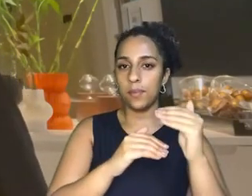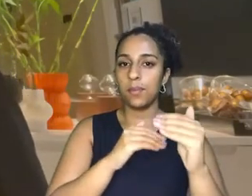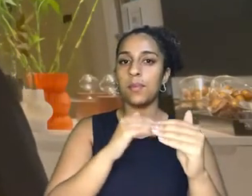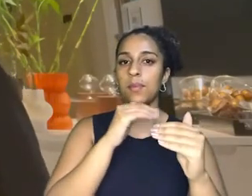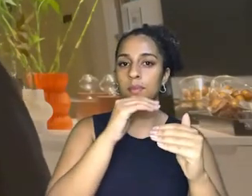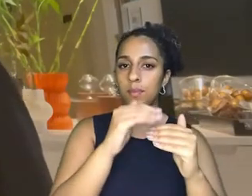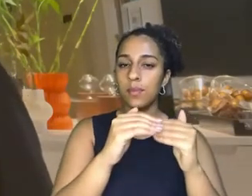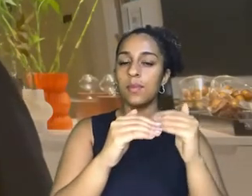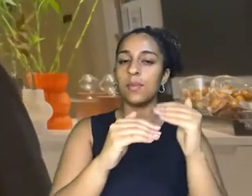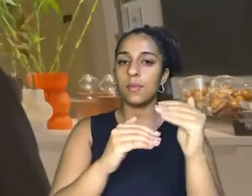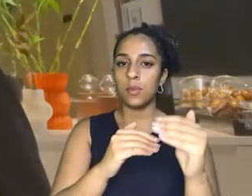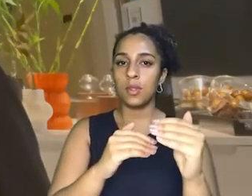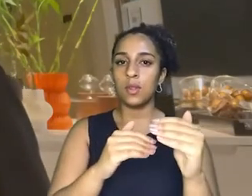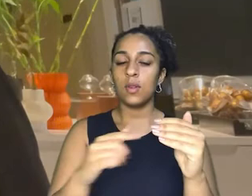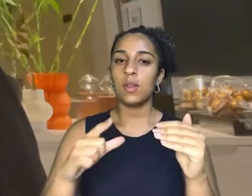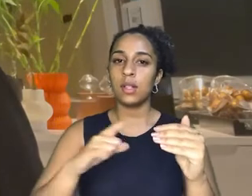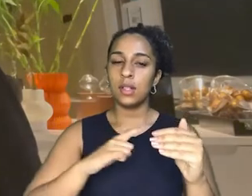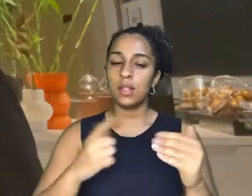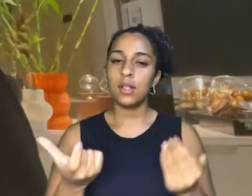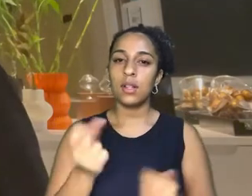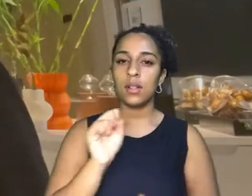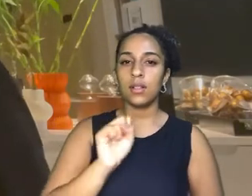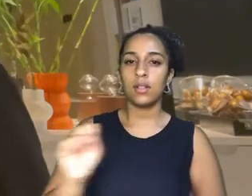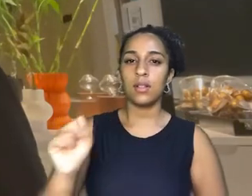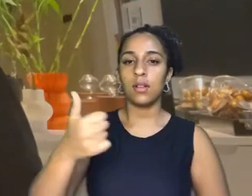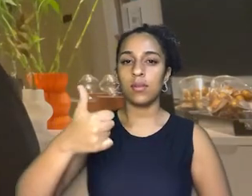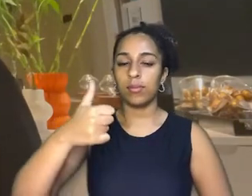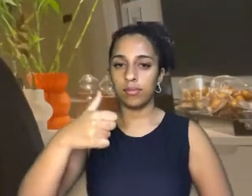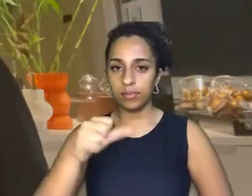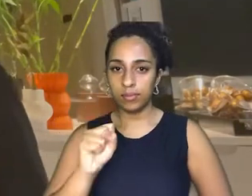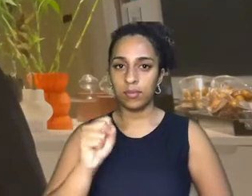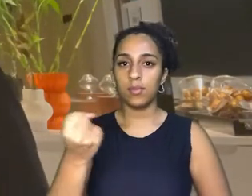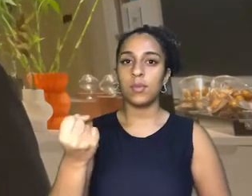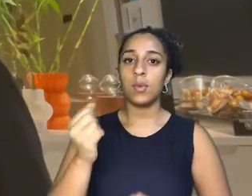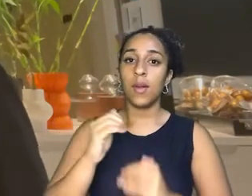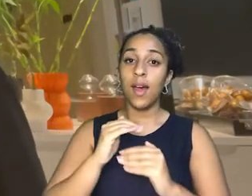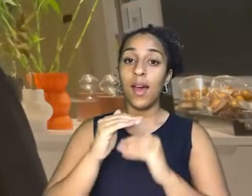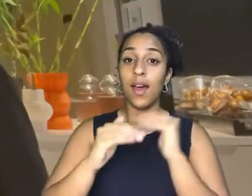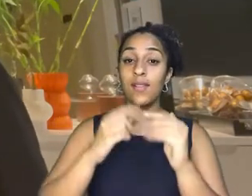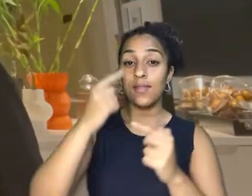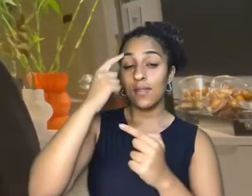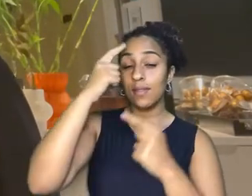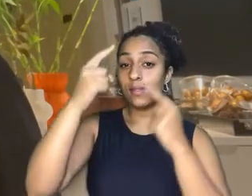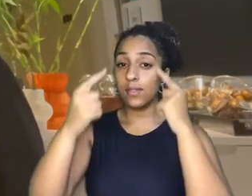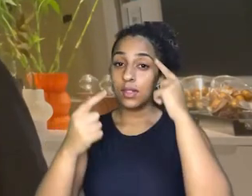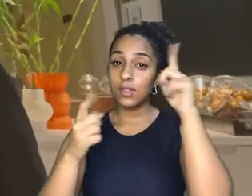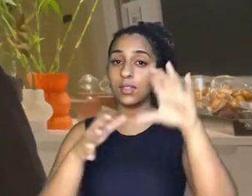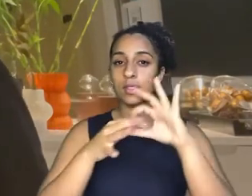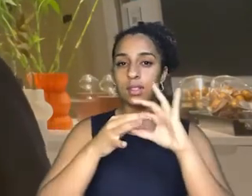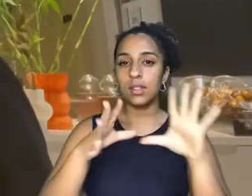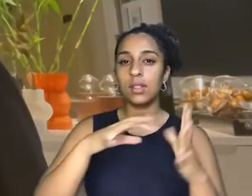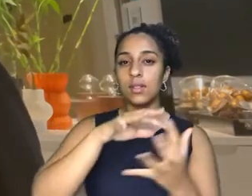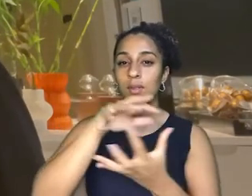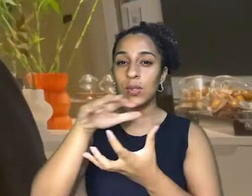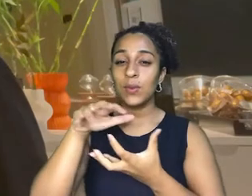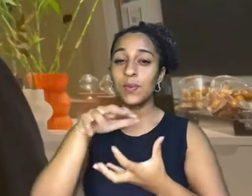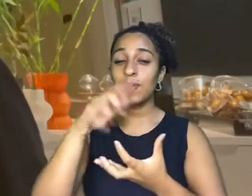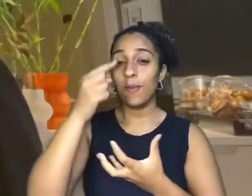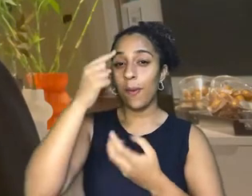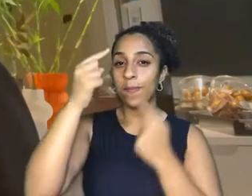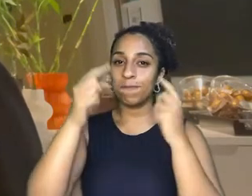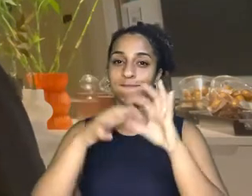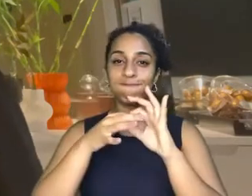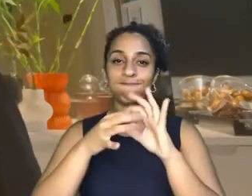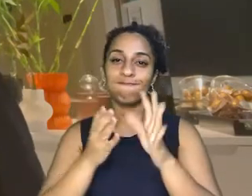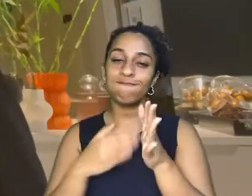A gente tem ali na segunda metade do século XVIII, o avanço das ideias liberais pelo mundo, essas ideias